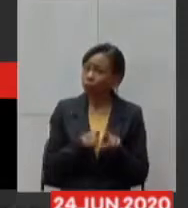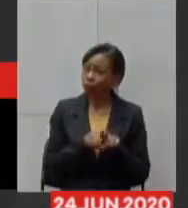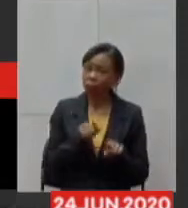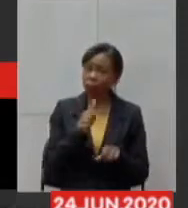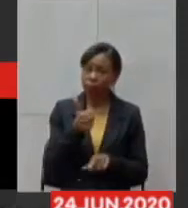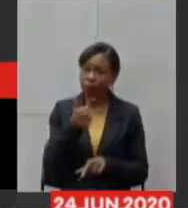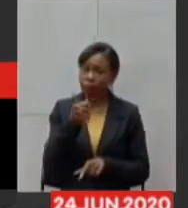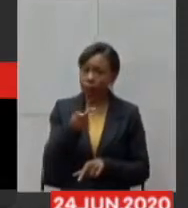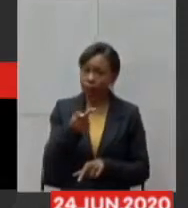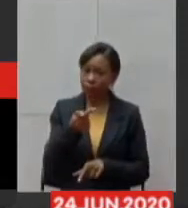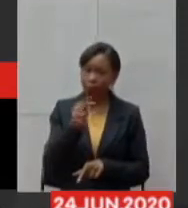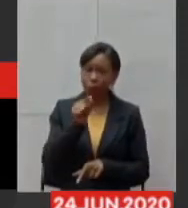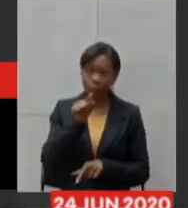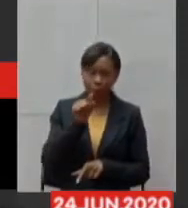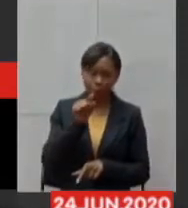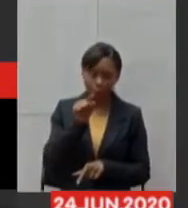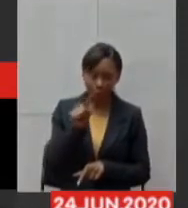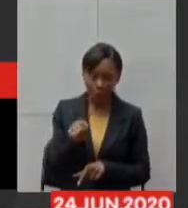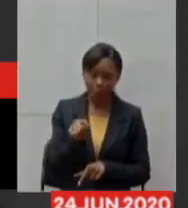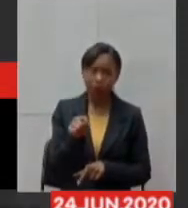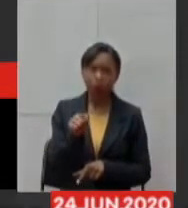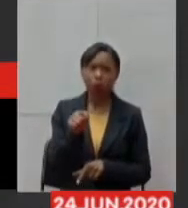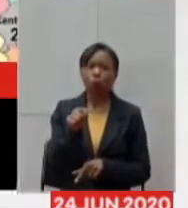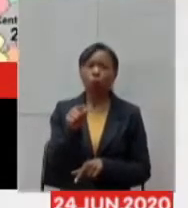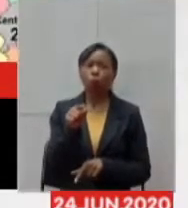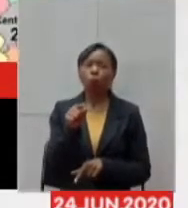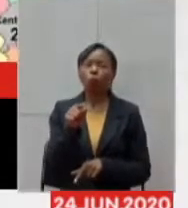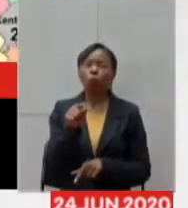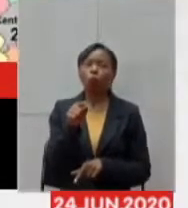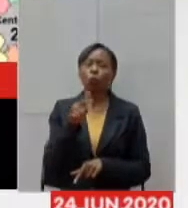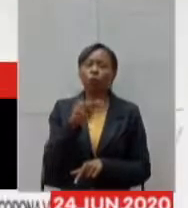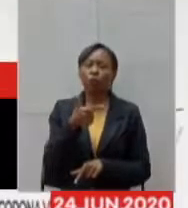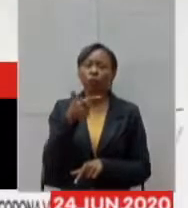mil e, em acompanhamento, 11 mil casos.